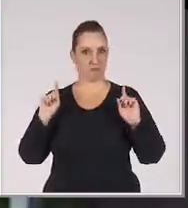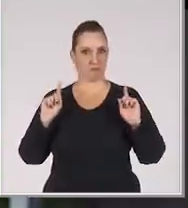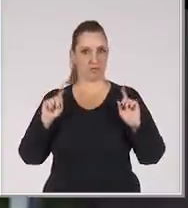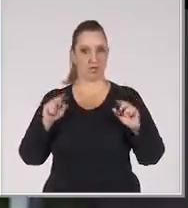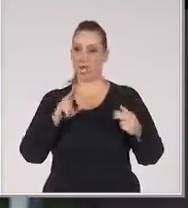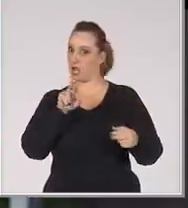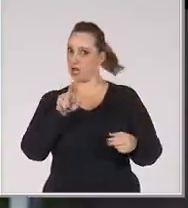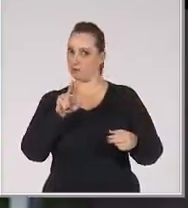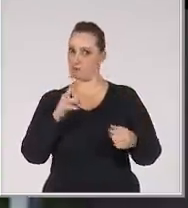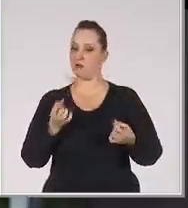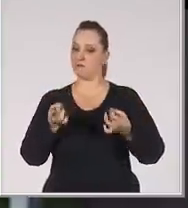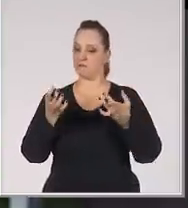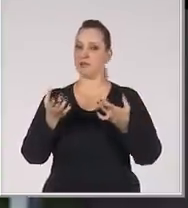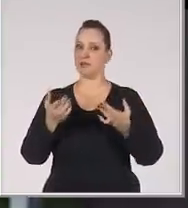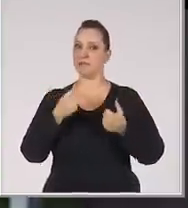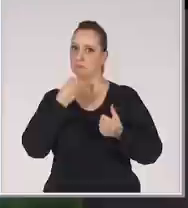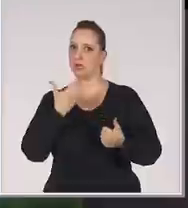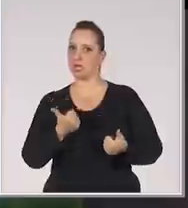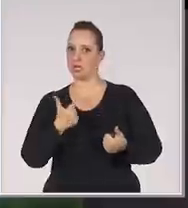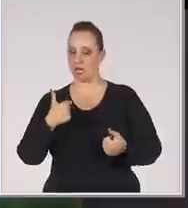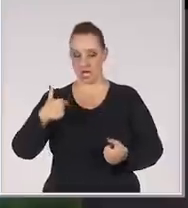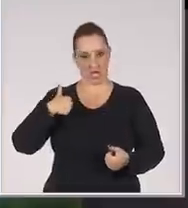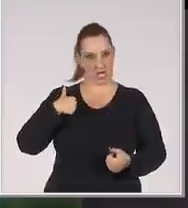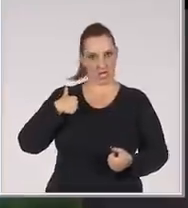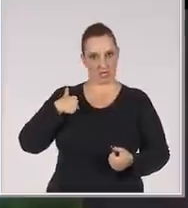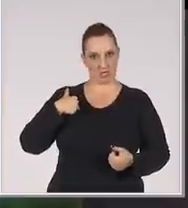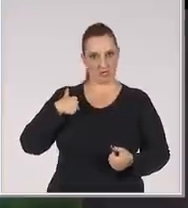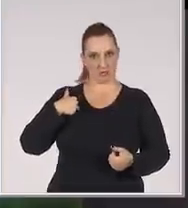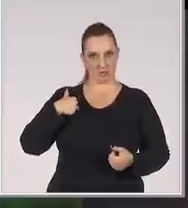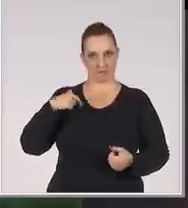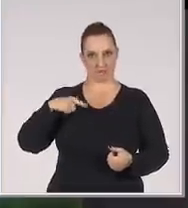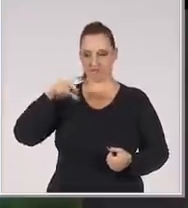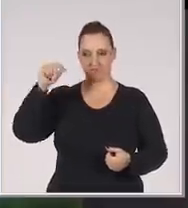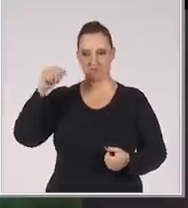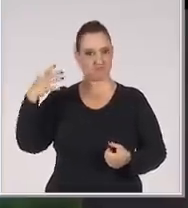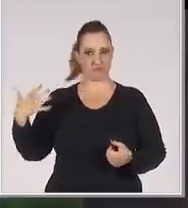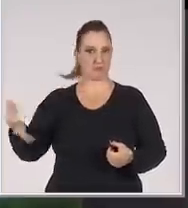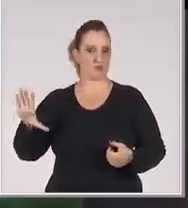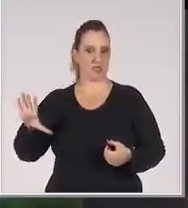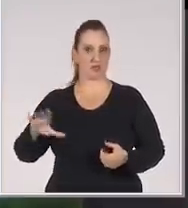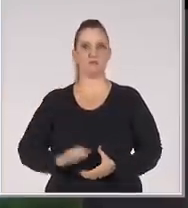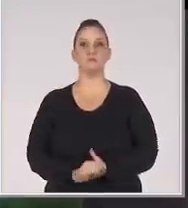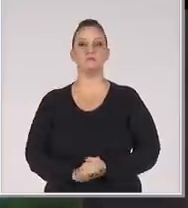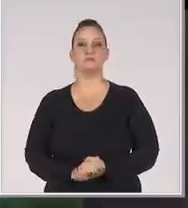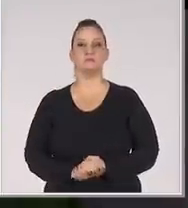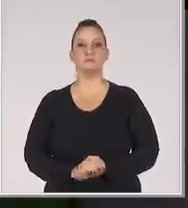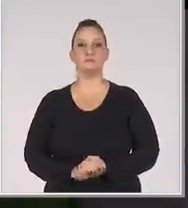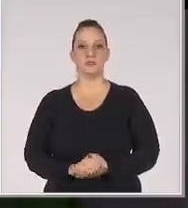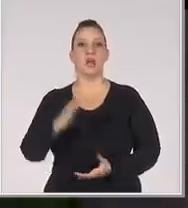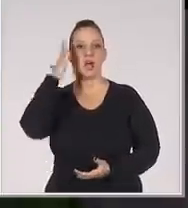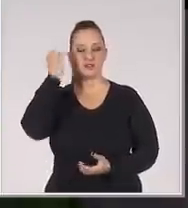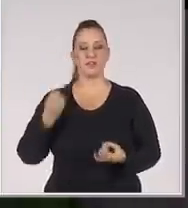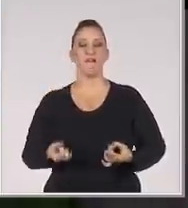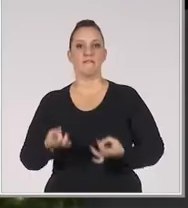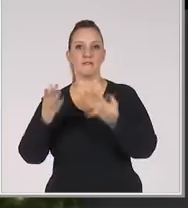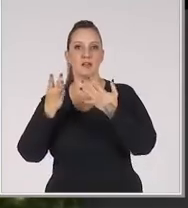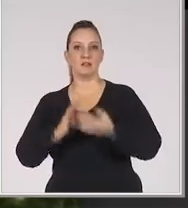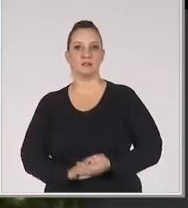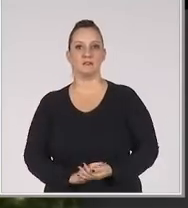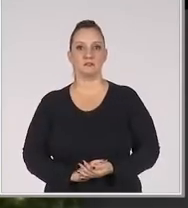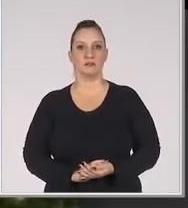eu tenho um irmão que ele se dá muito bem com essa área de vendas No meu caso, eu já não escolhi essa área porque eu não levo jeito pra coisa Eu sei vender